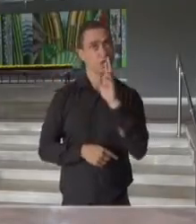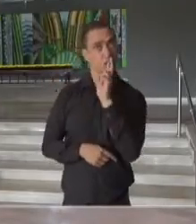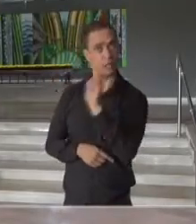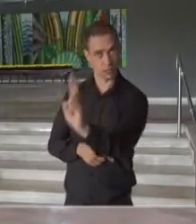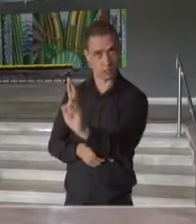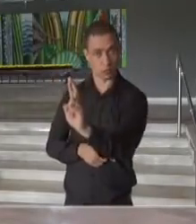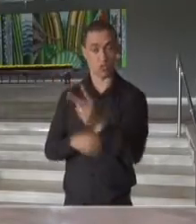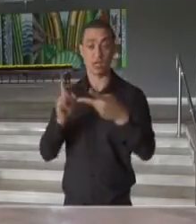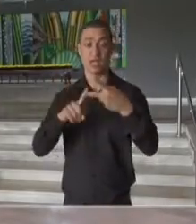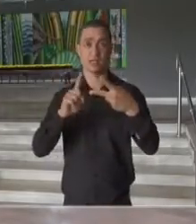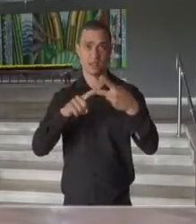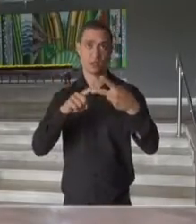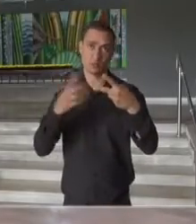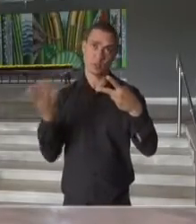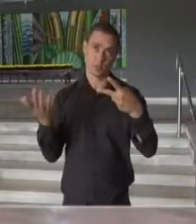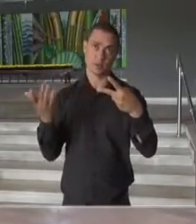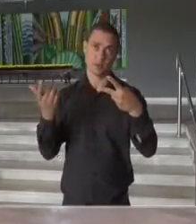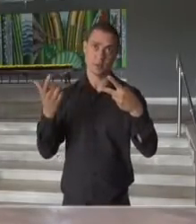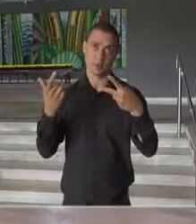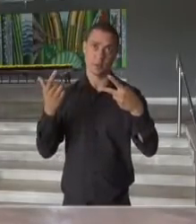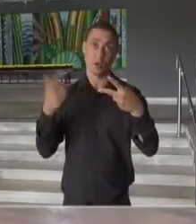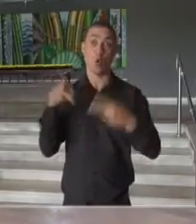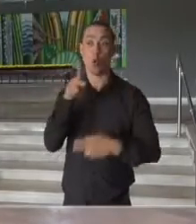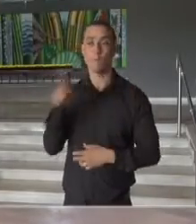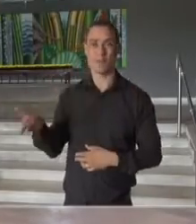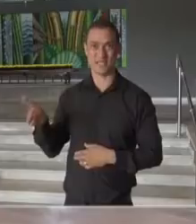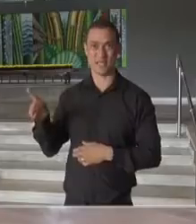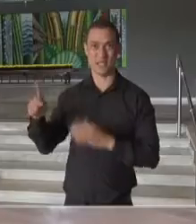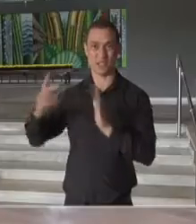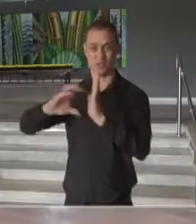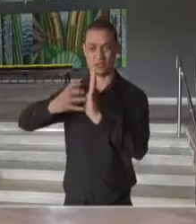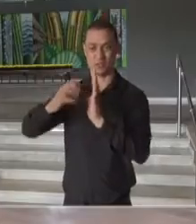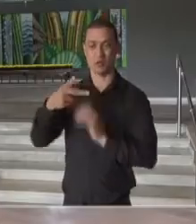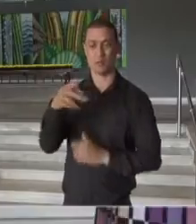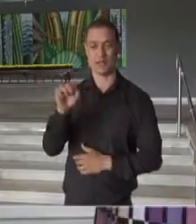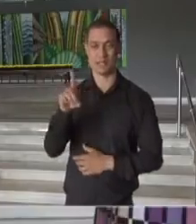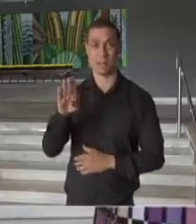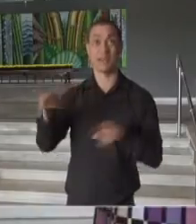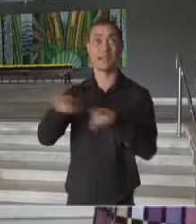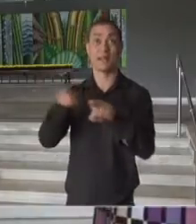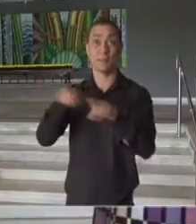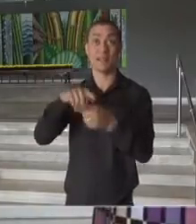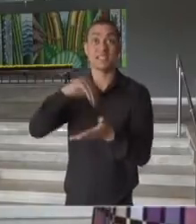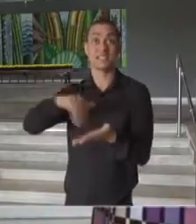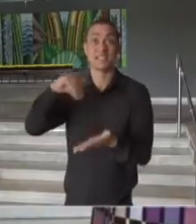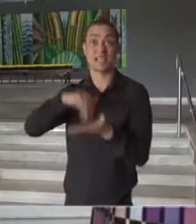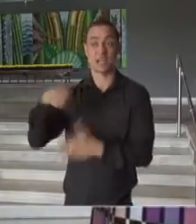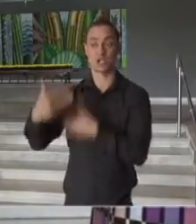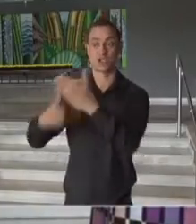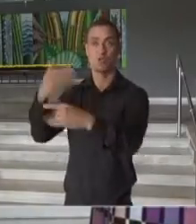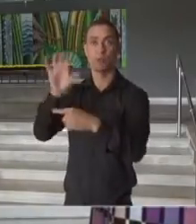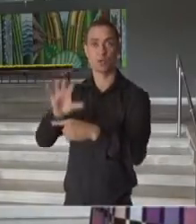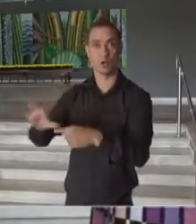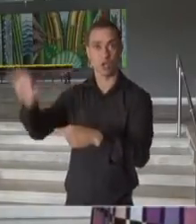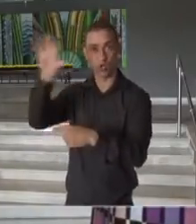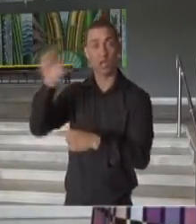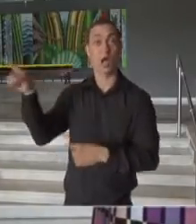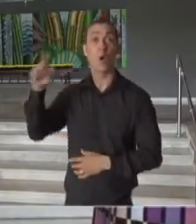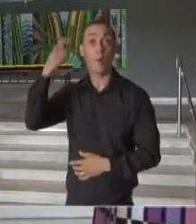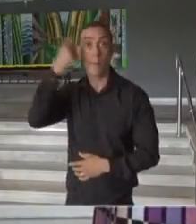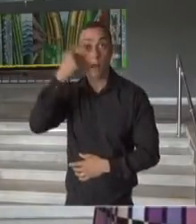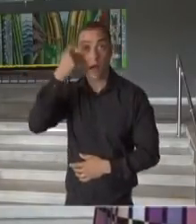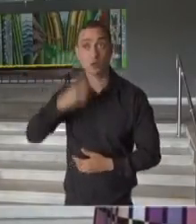Saúde, e a segunda, pelo presidente do PSDB e também secretário de Desenvolvimento Regional, Marco